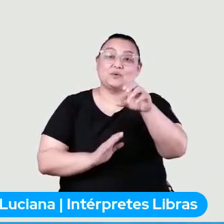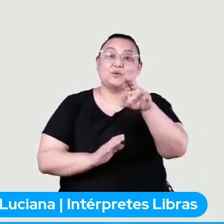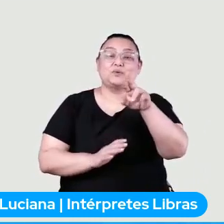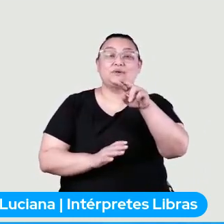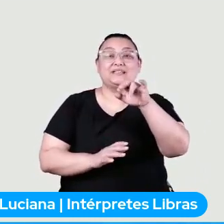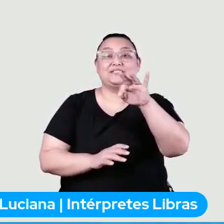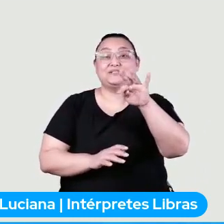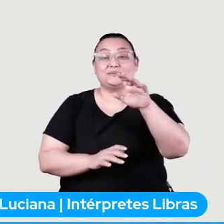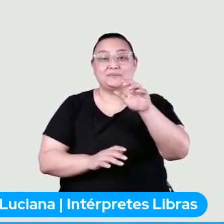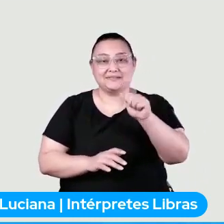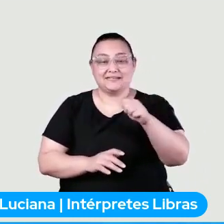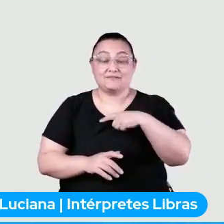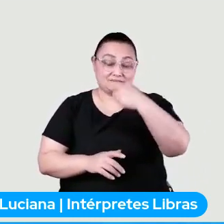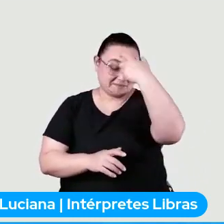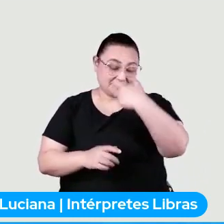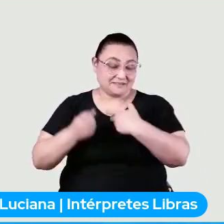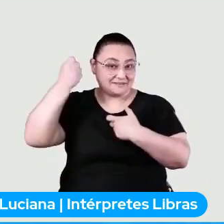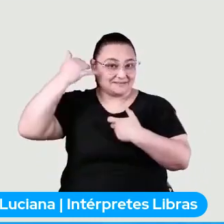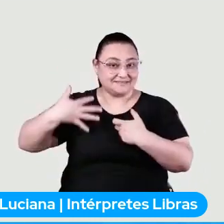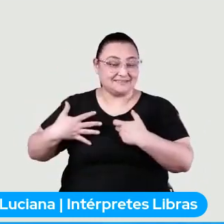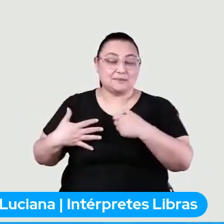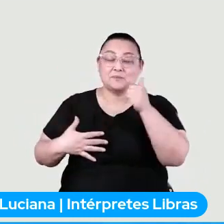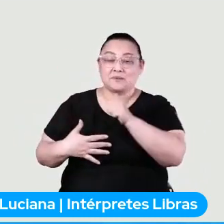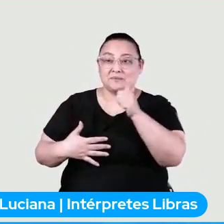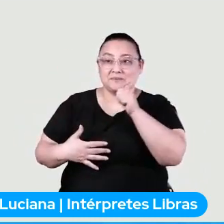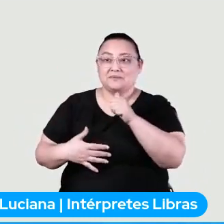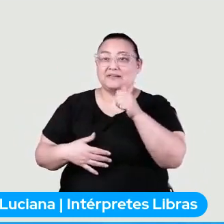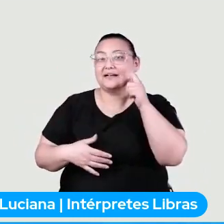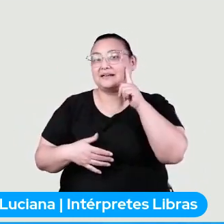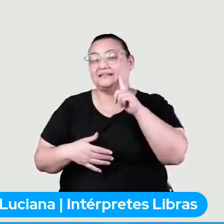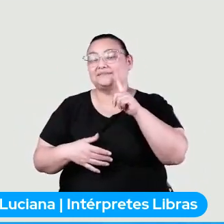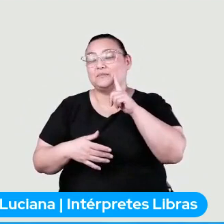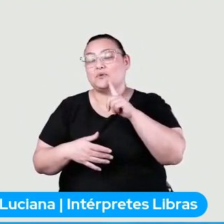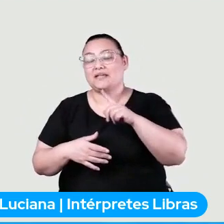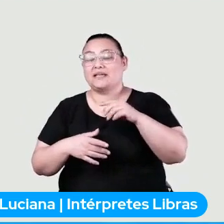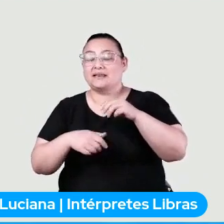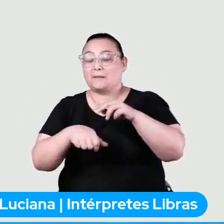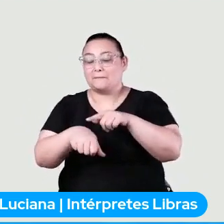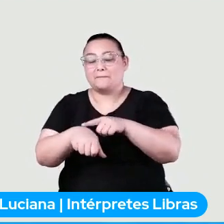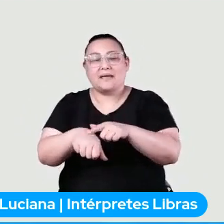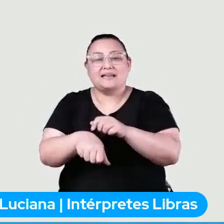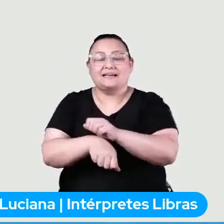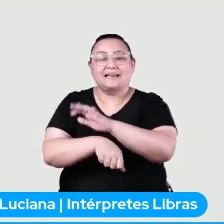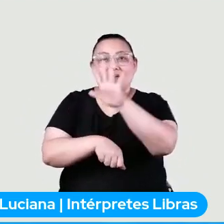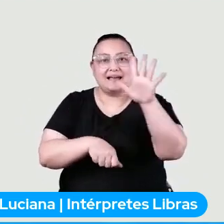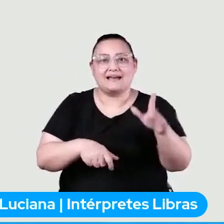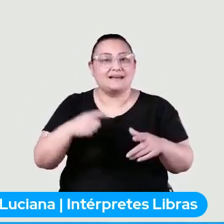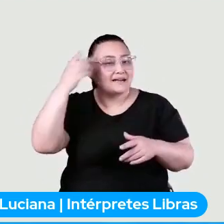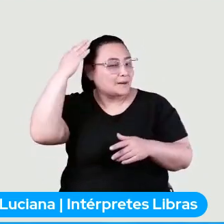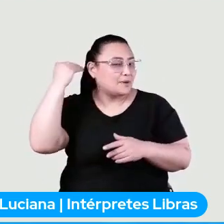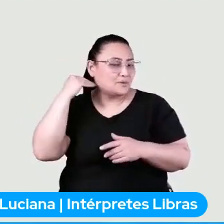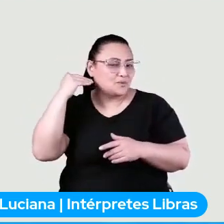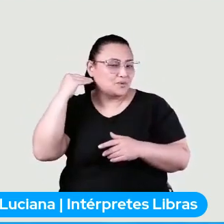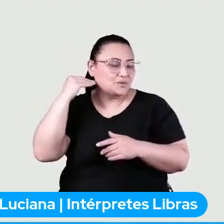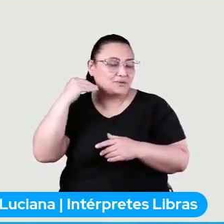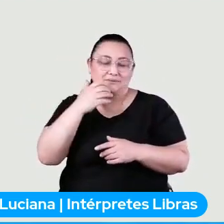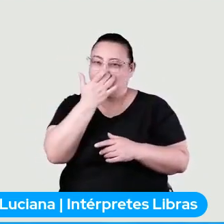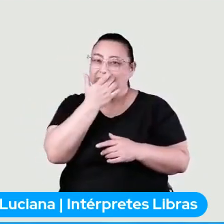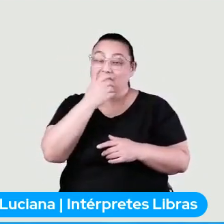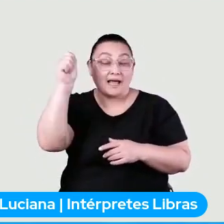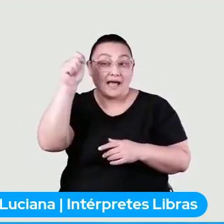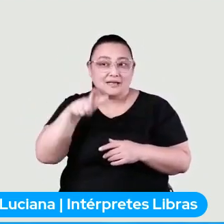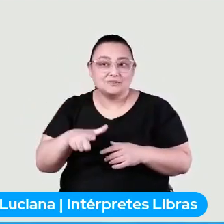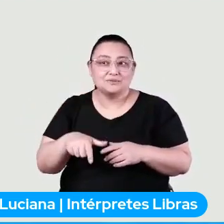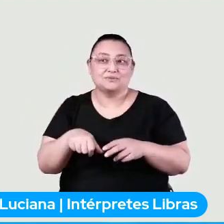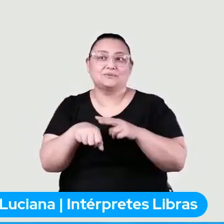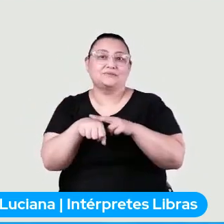agora. Então, eu sou uma mulher de pele clara, cabelo bem curtinho, azul e verde.